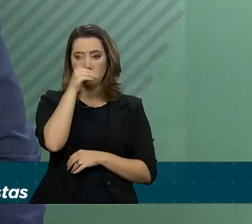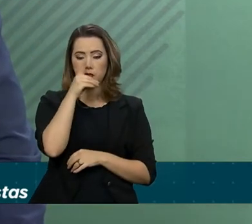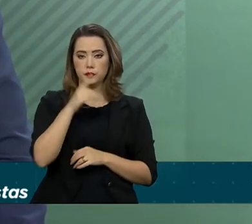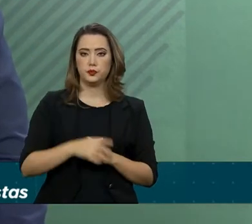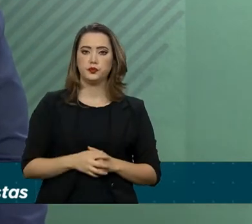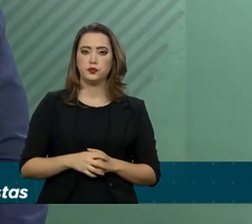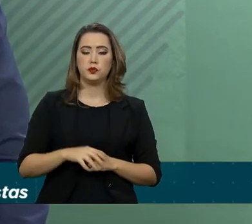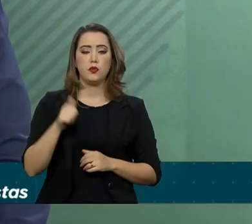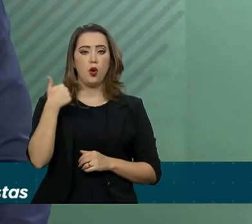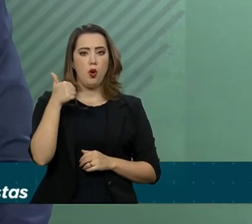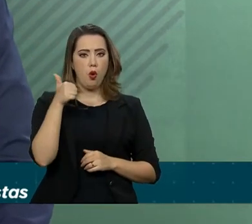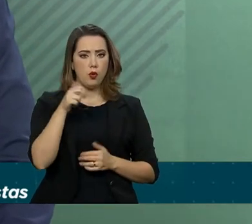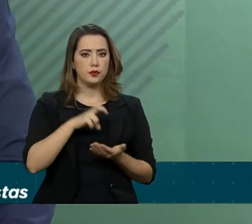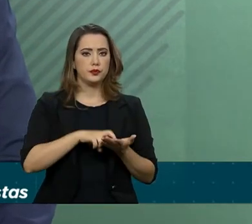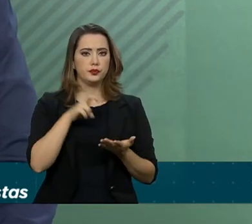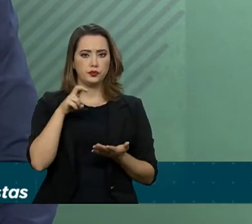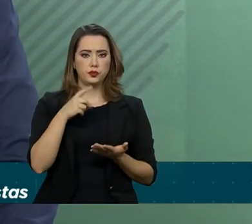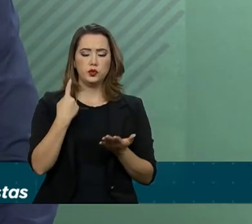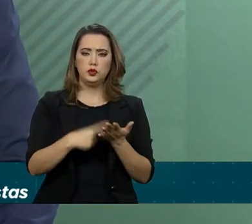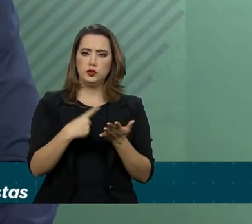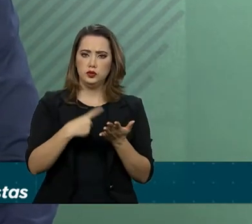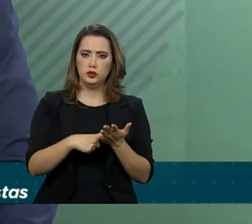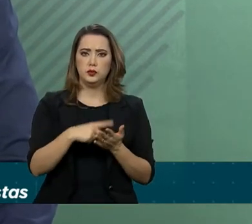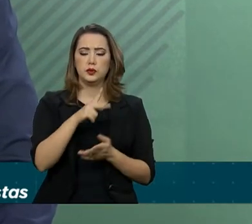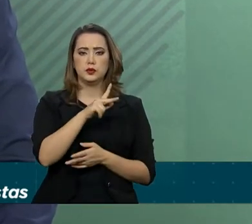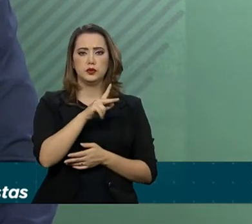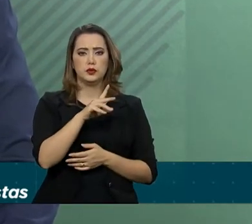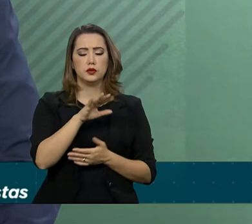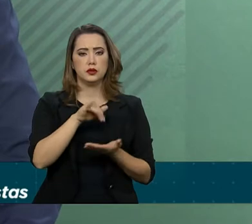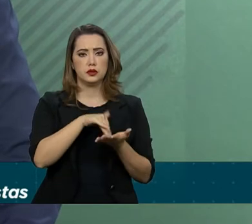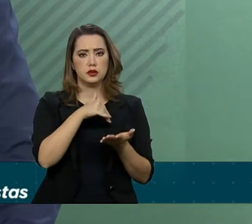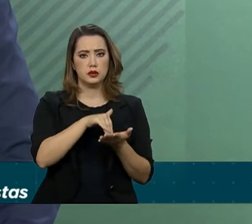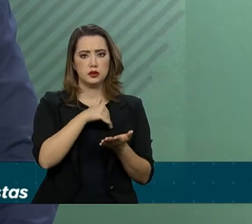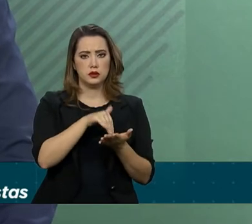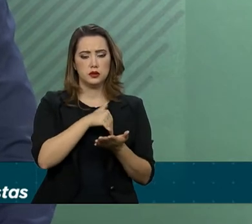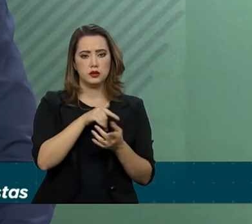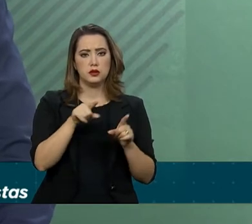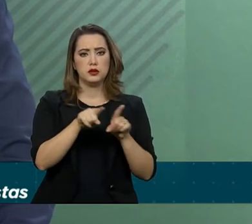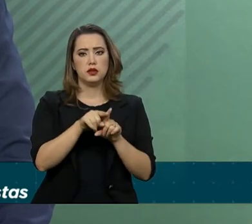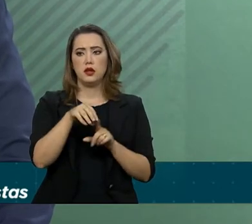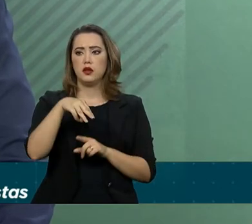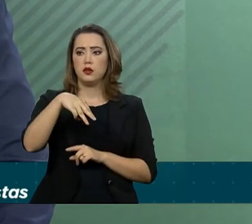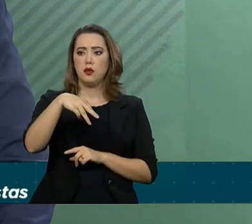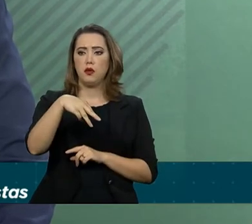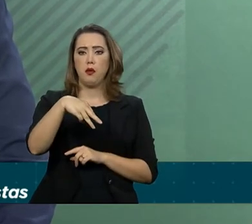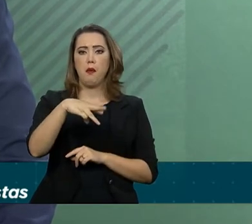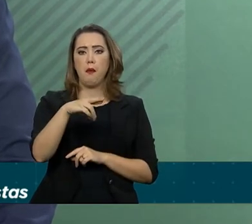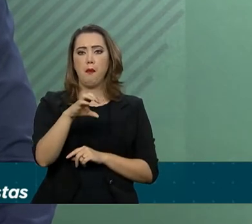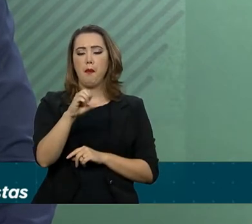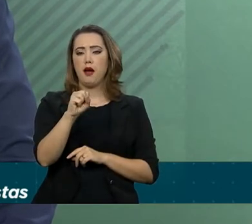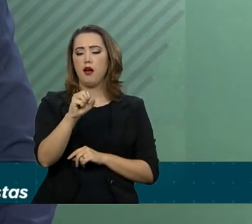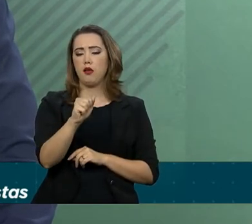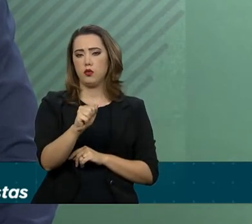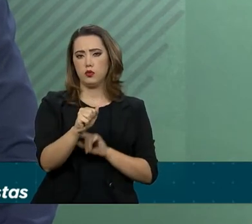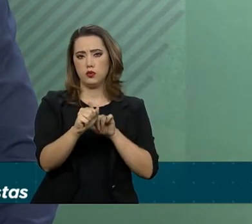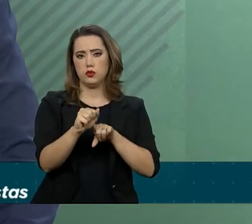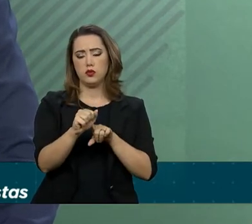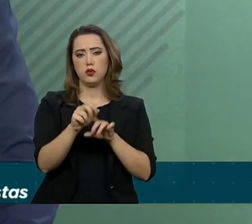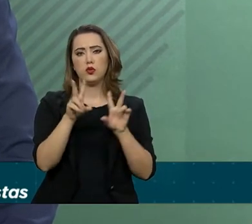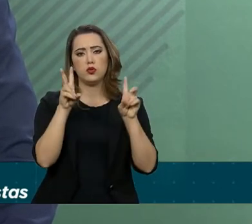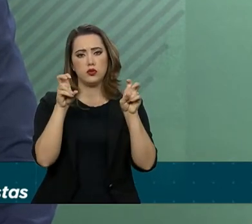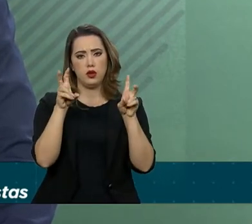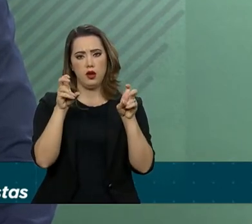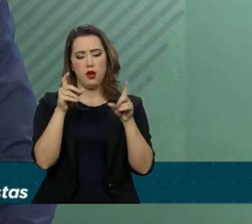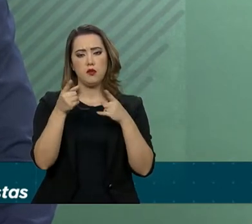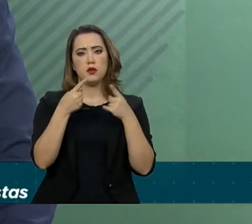Às 11 horas, agenda foi com o secretário de Receita Federal, Marco Sintra, onde foram tratados assuntos